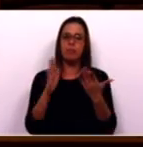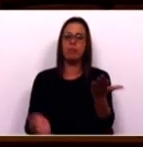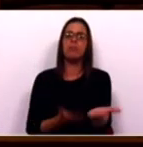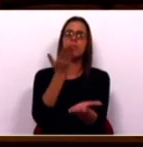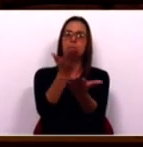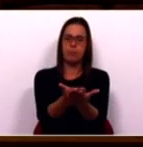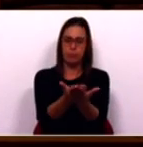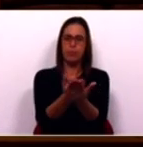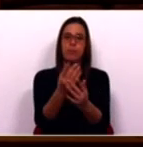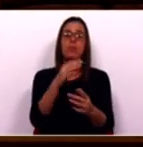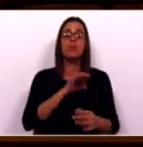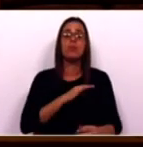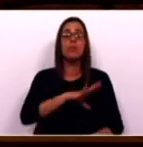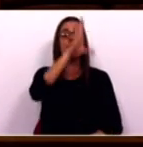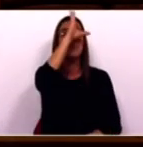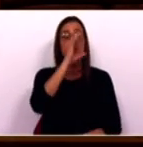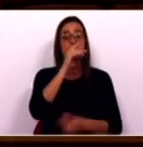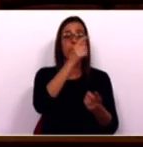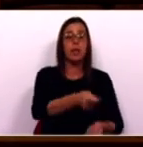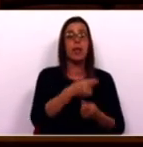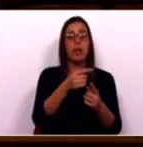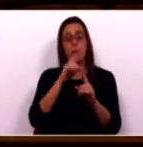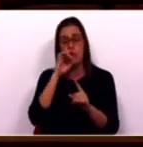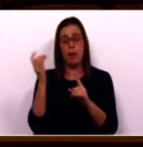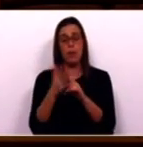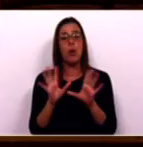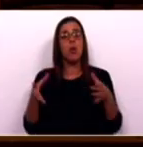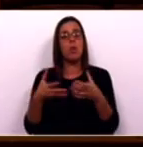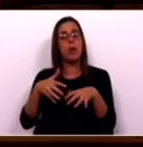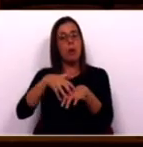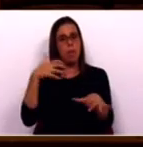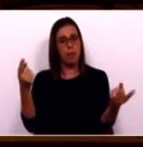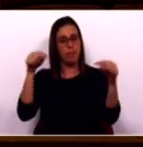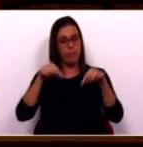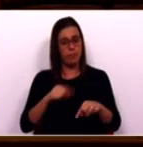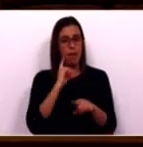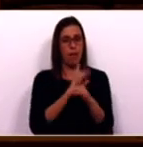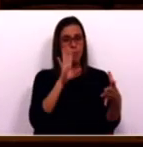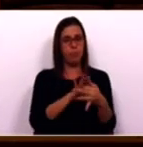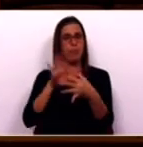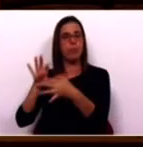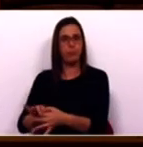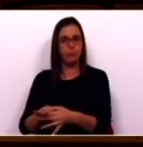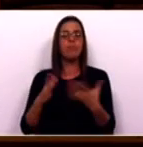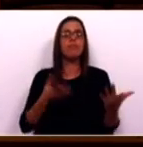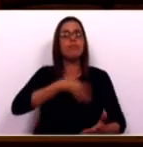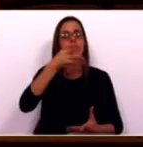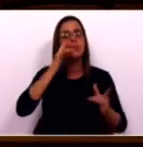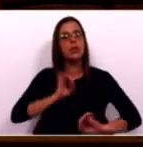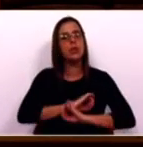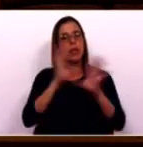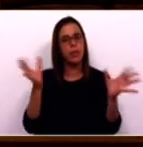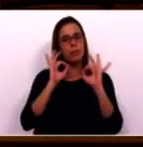proposta para a vinda dos Srs. Ministros da Agricultura e do Ambiente às Comissões Parlamentares respectivas, para prestarem